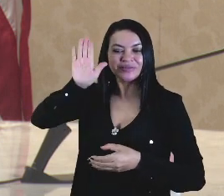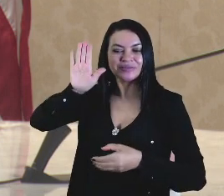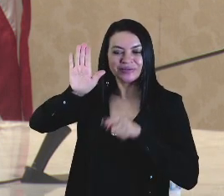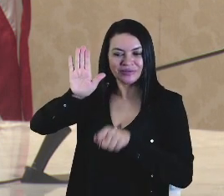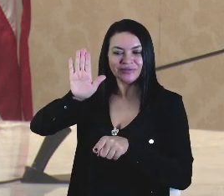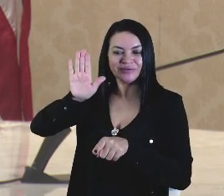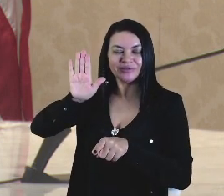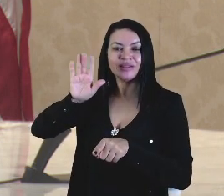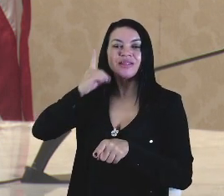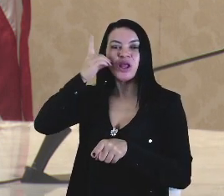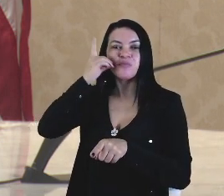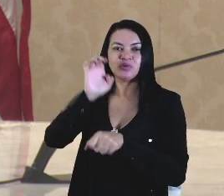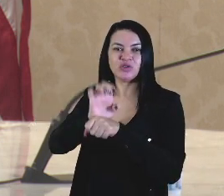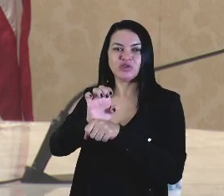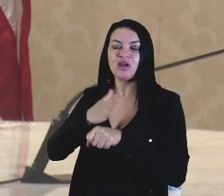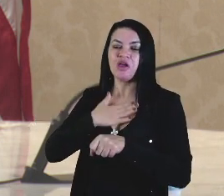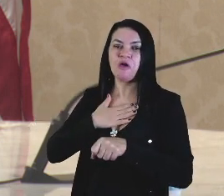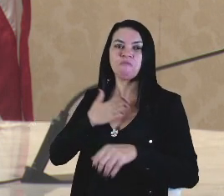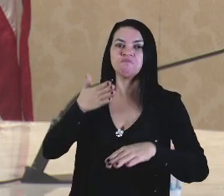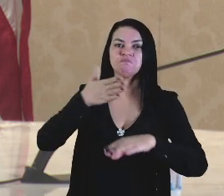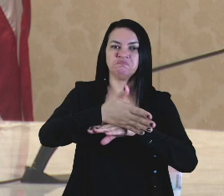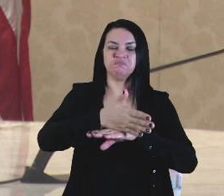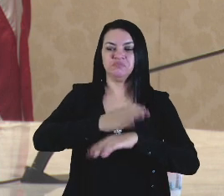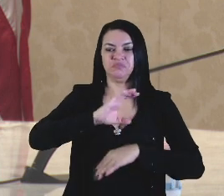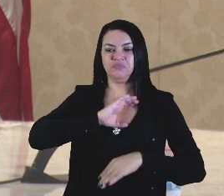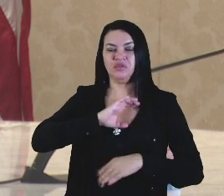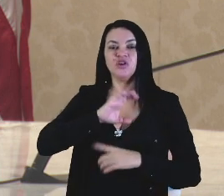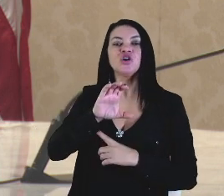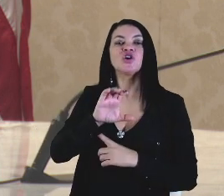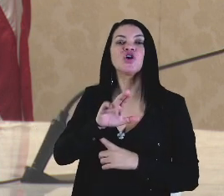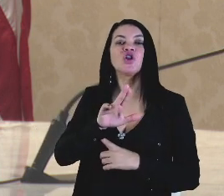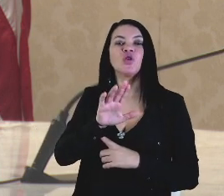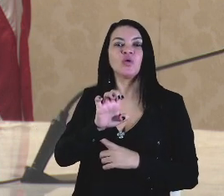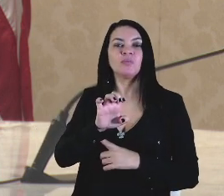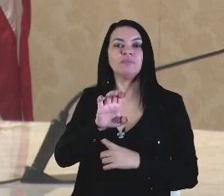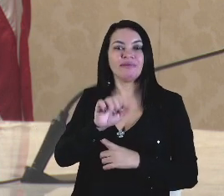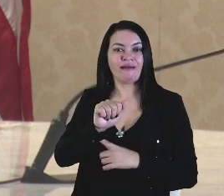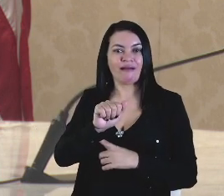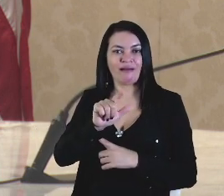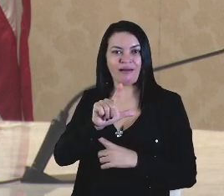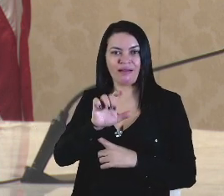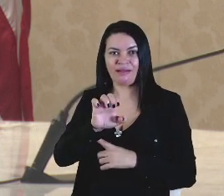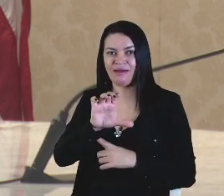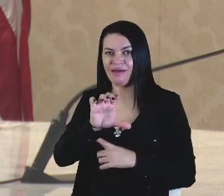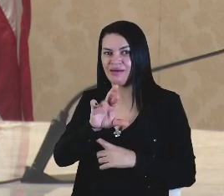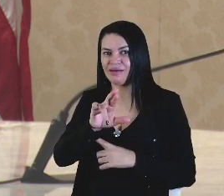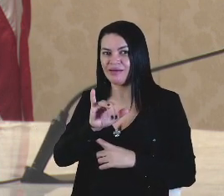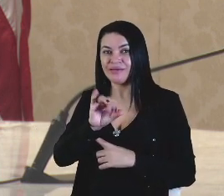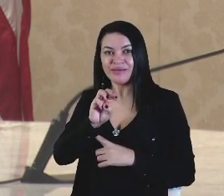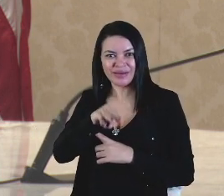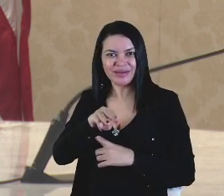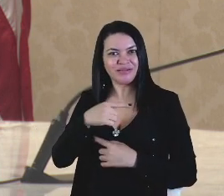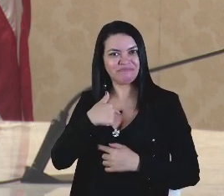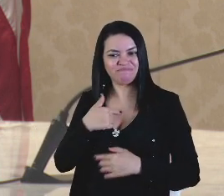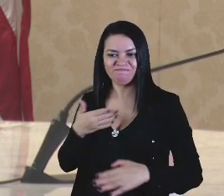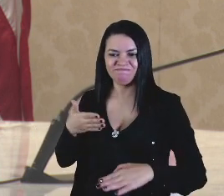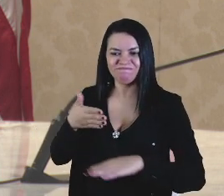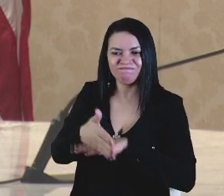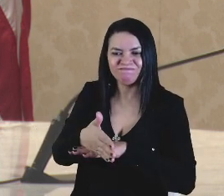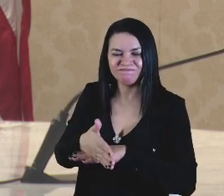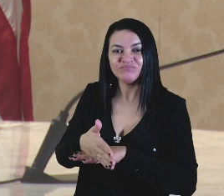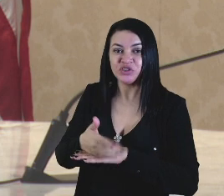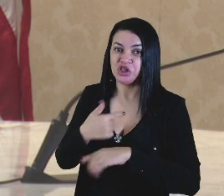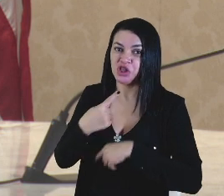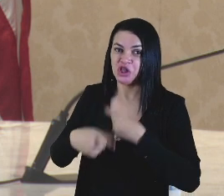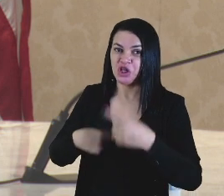que lá estive, no Clube Alecrim, quando nós realizamos aquele evento e quando, em seguida,